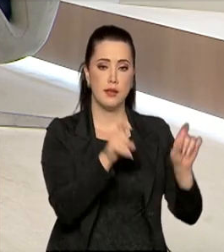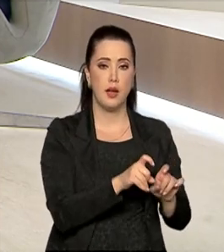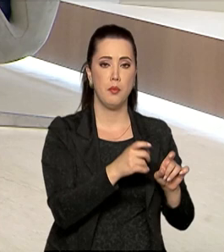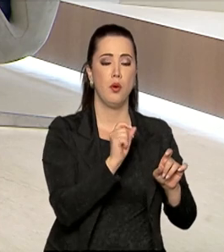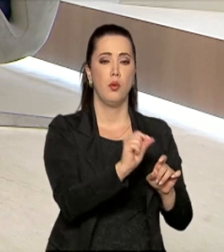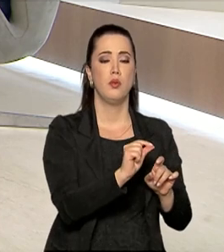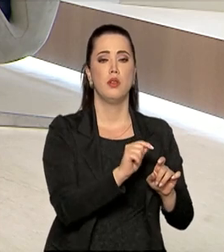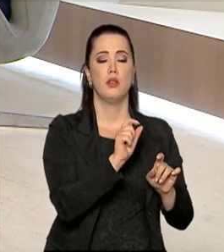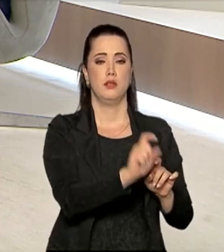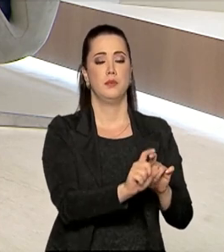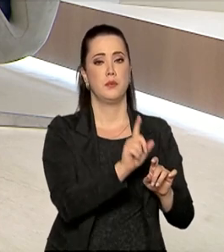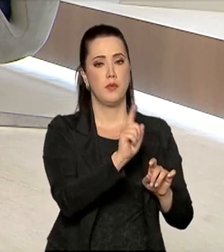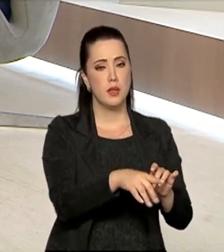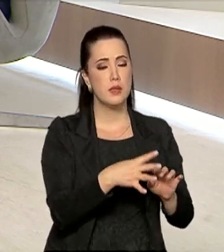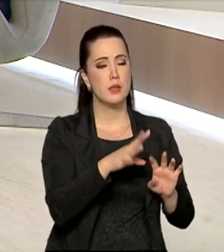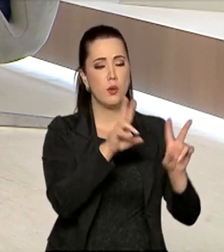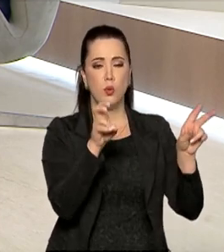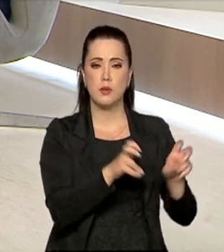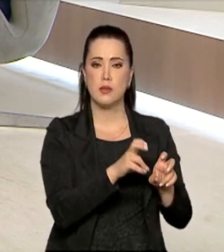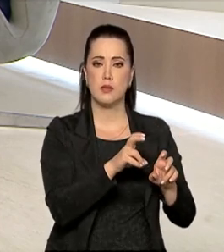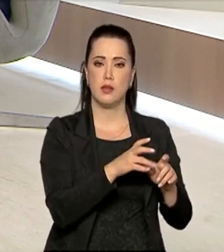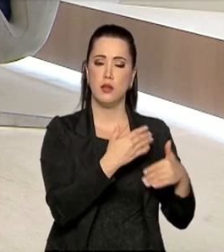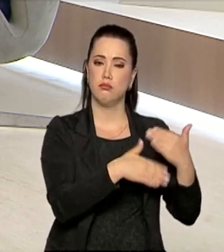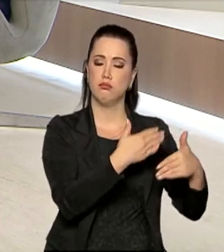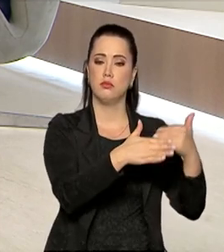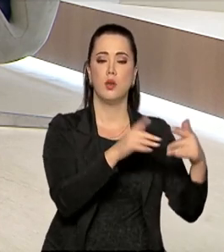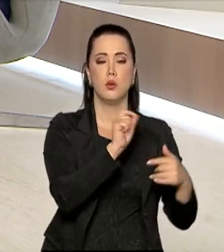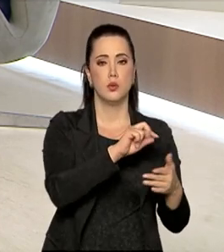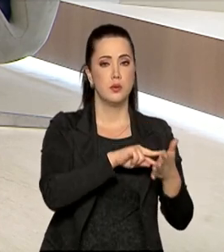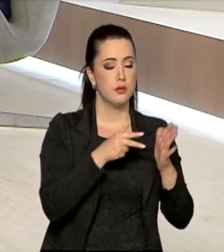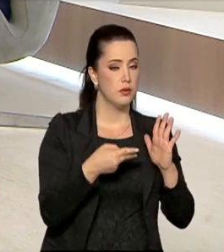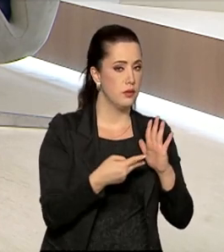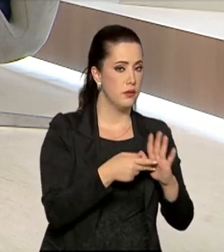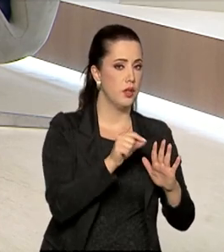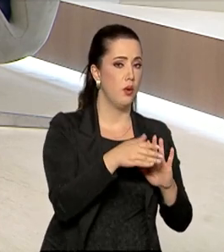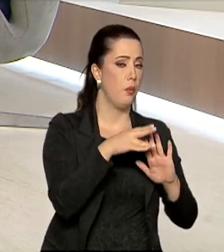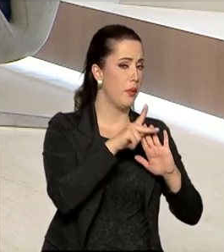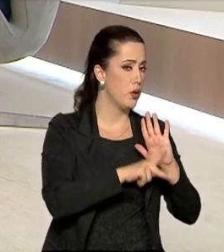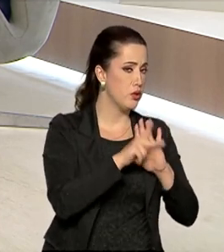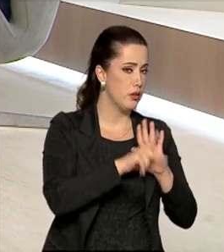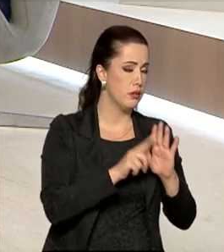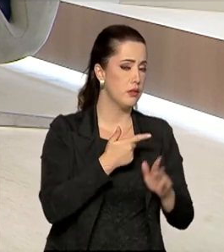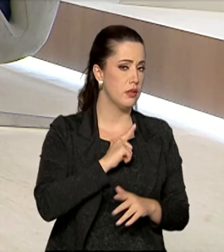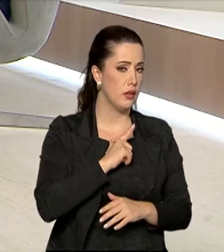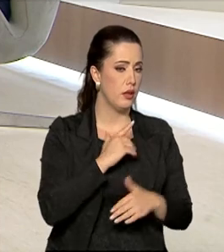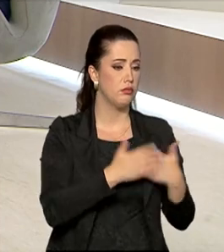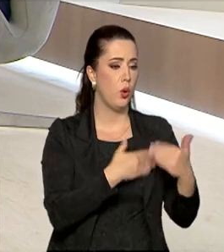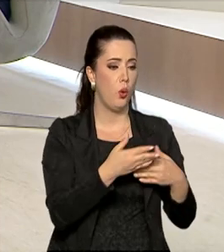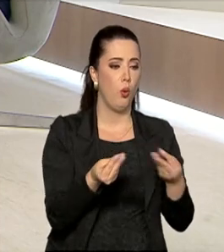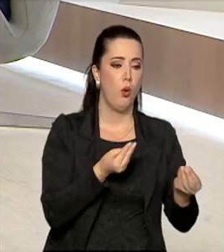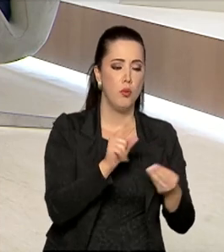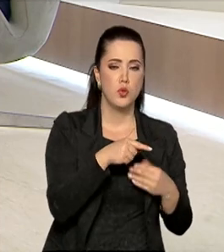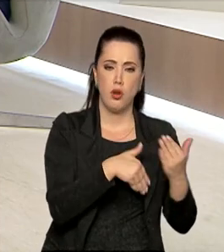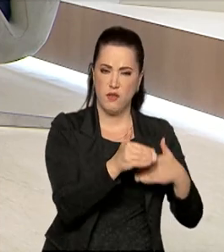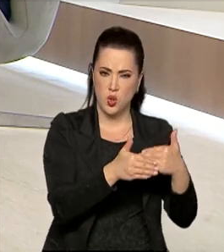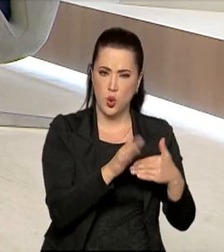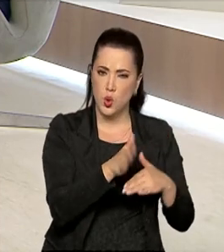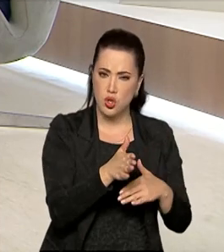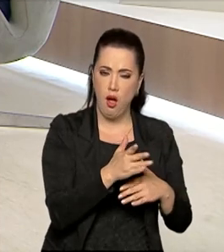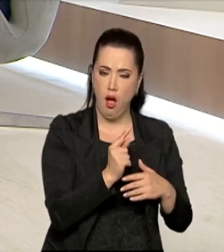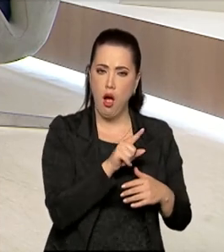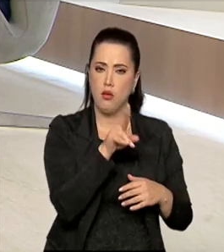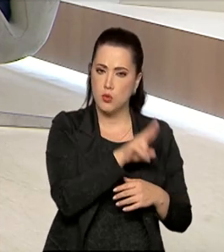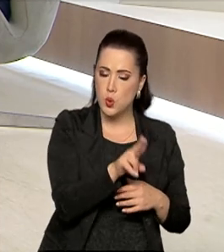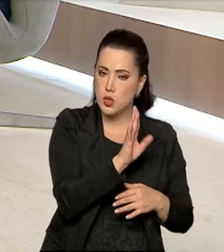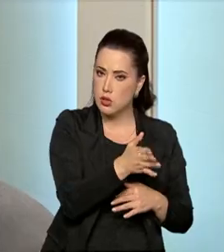explicasse o que é o etno-desenvolvimento, no que ele consiste e em que projetos já estão, como é que ele está indo, está avançando, onde ele já